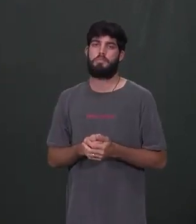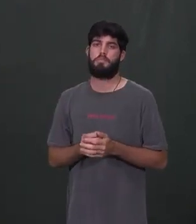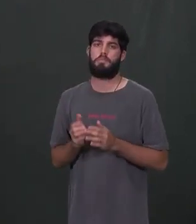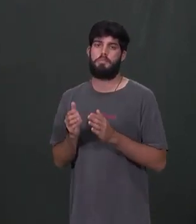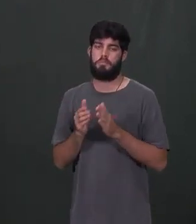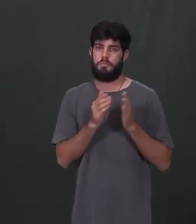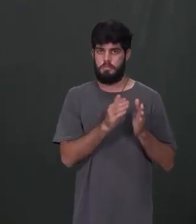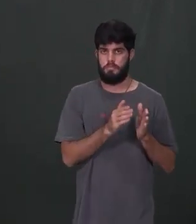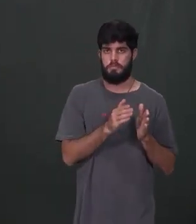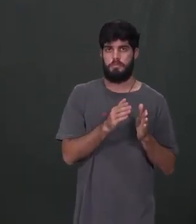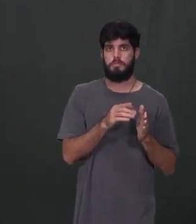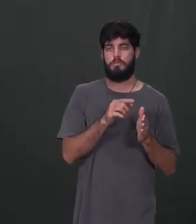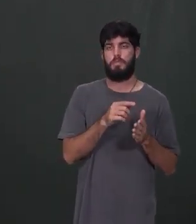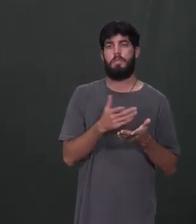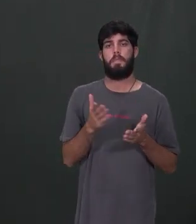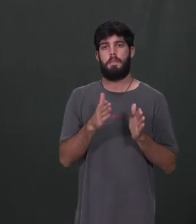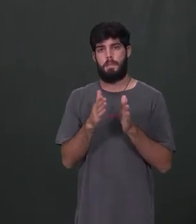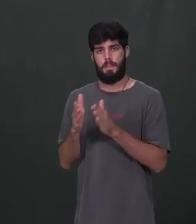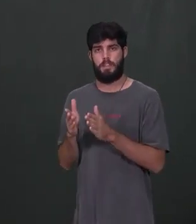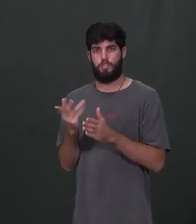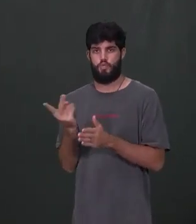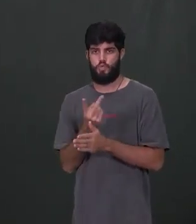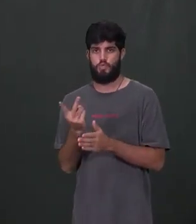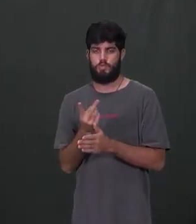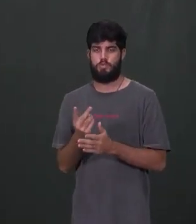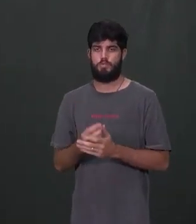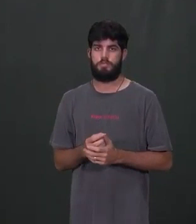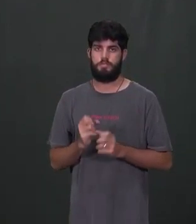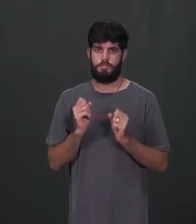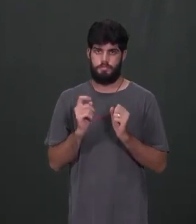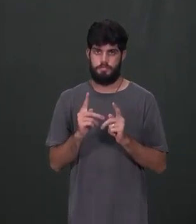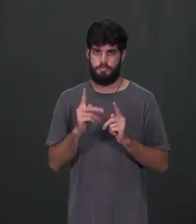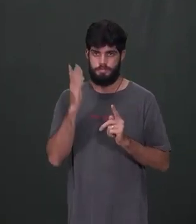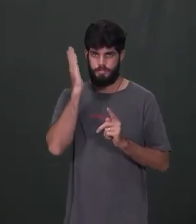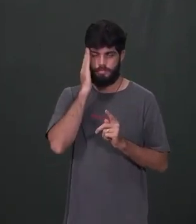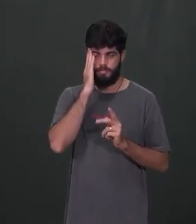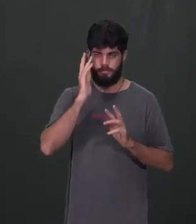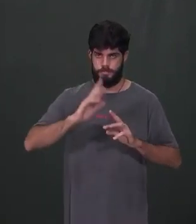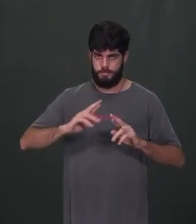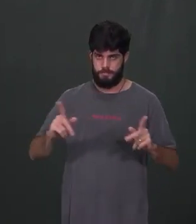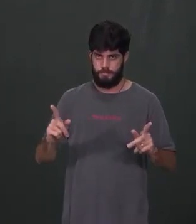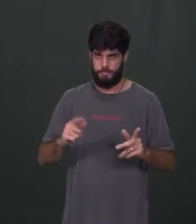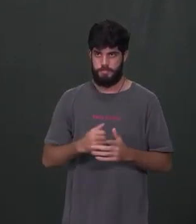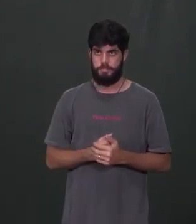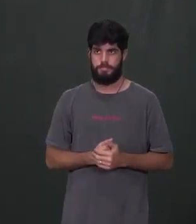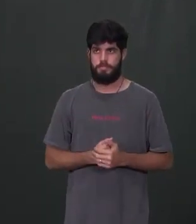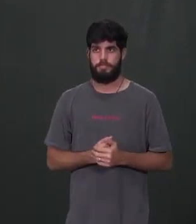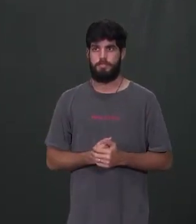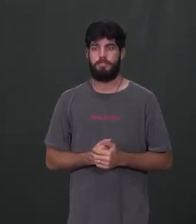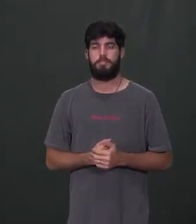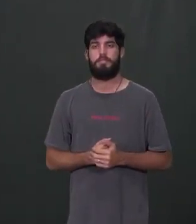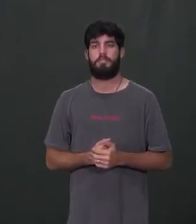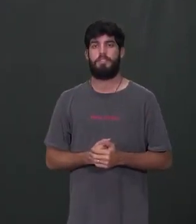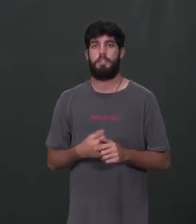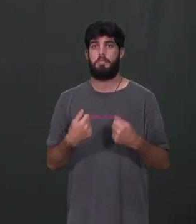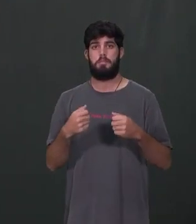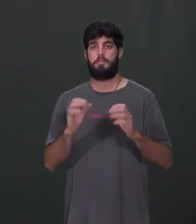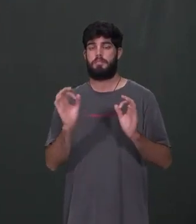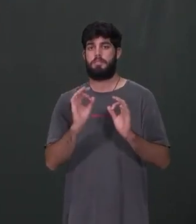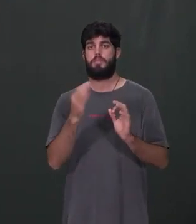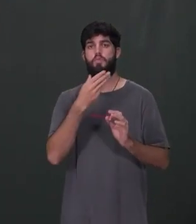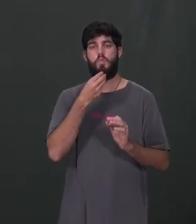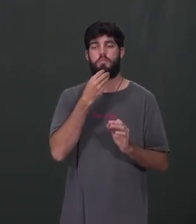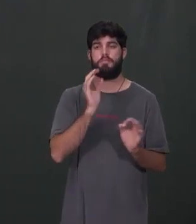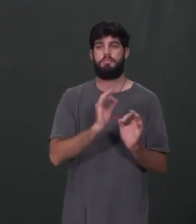mãe e as abelhas são filhas de? Rainha e de zangão. Sacou a diferença? Olha que coisa, não precisa do